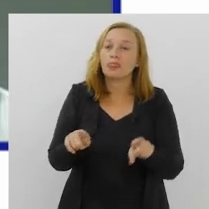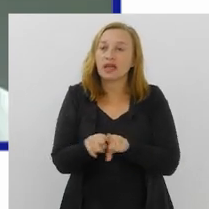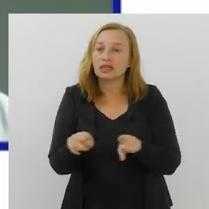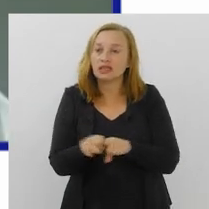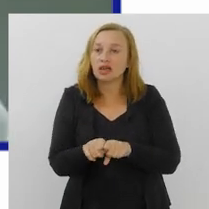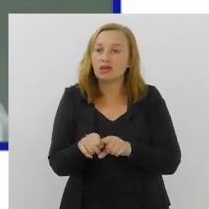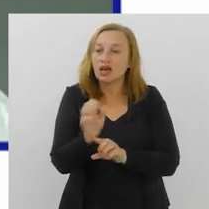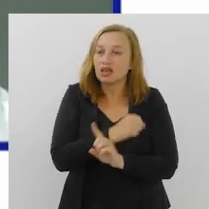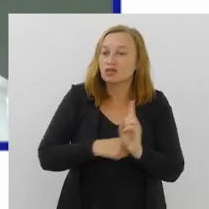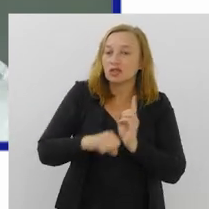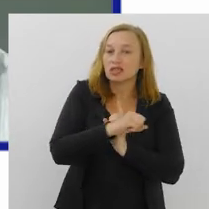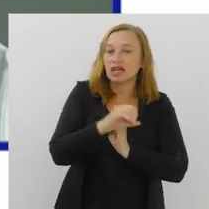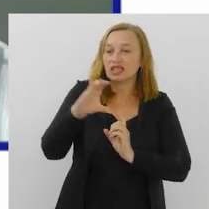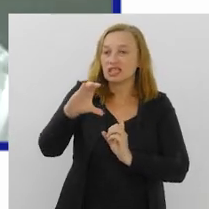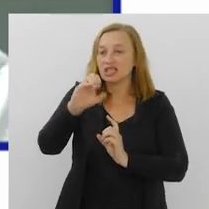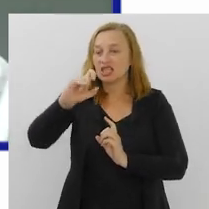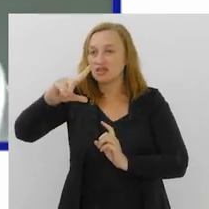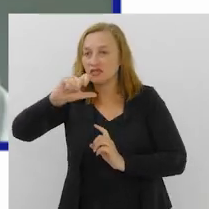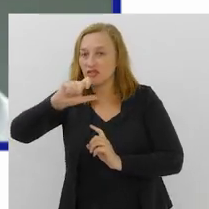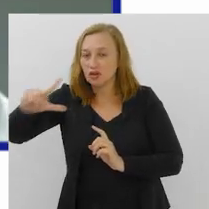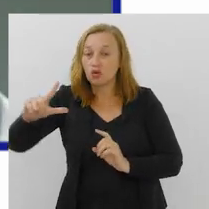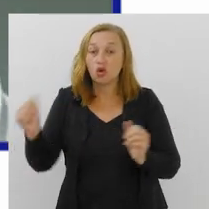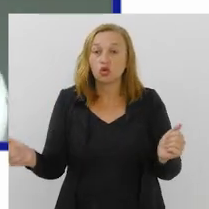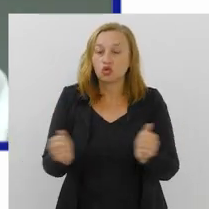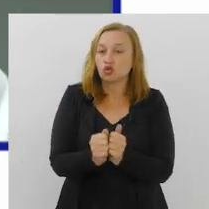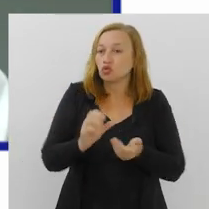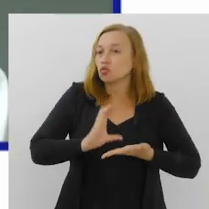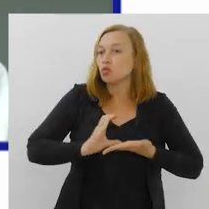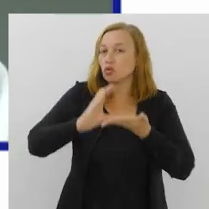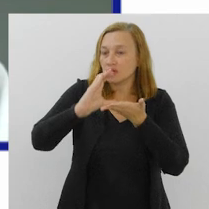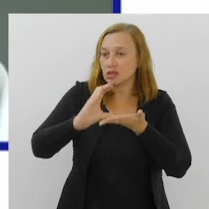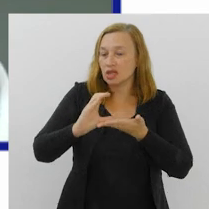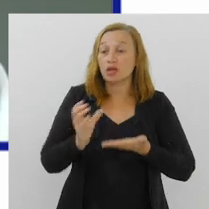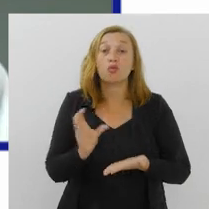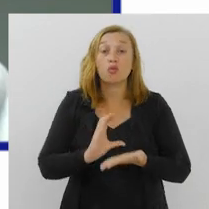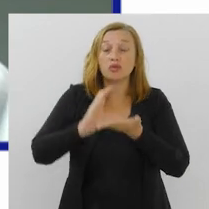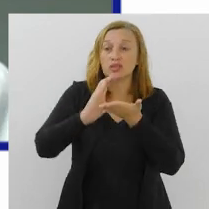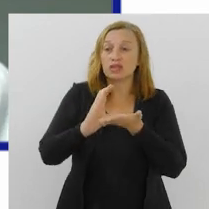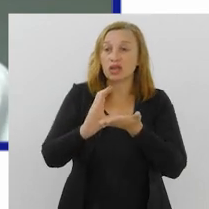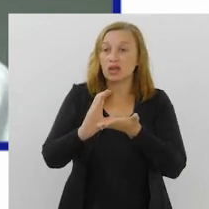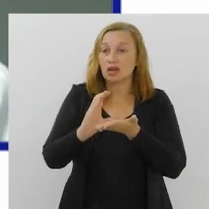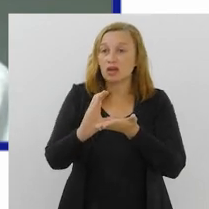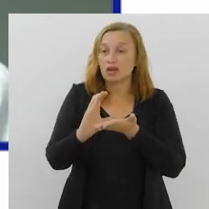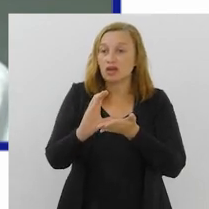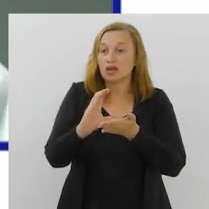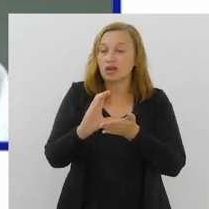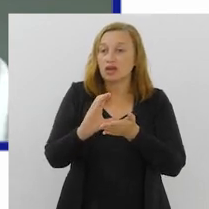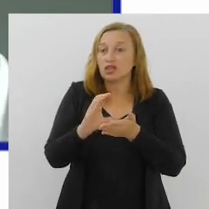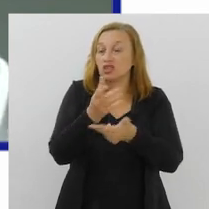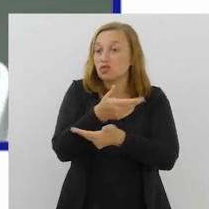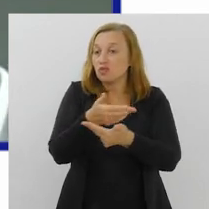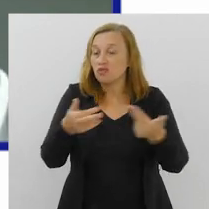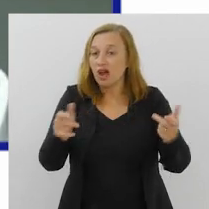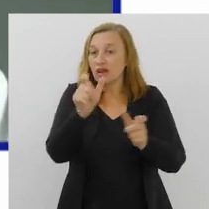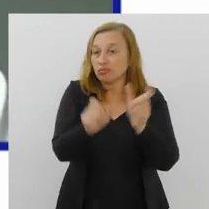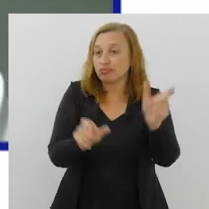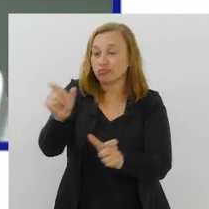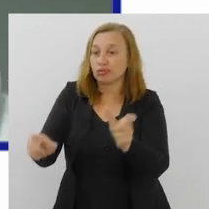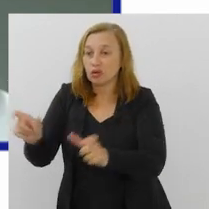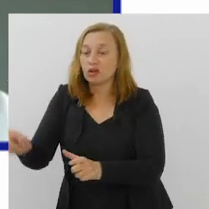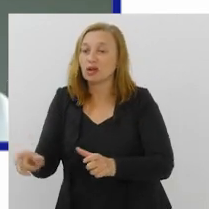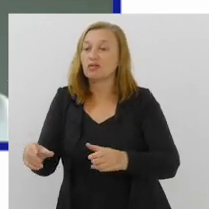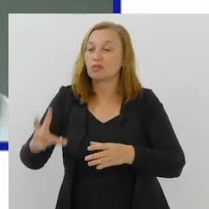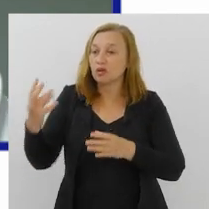e também a sociedade civil participando desse conselho. Com um conselho paritário, nós vamos poder evoluir muito,